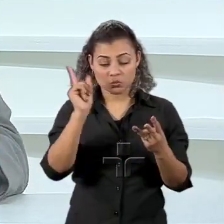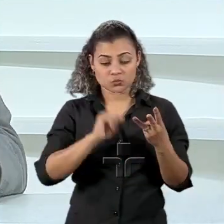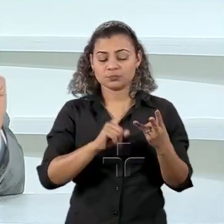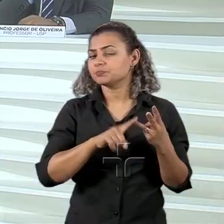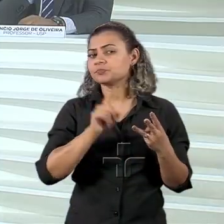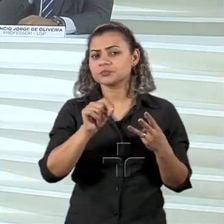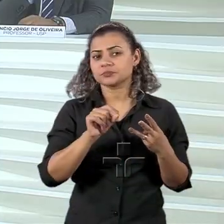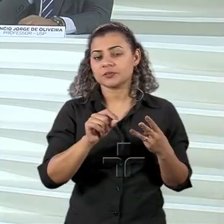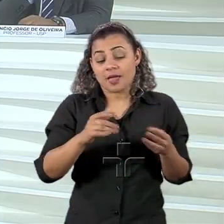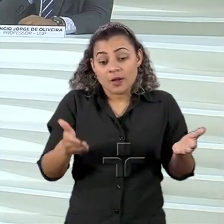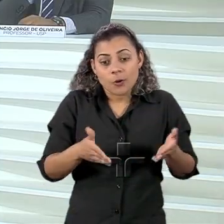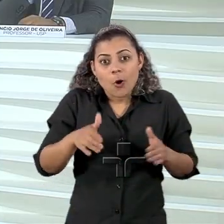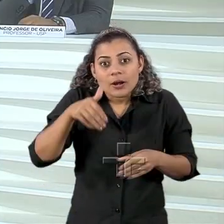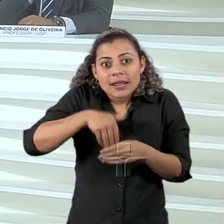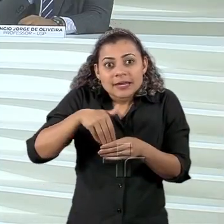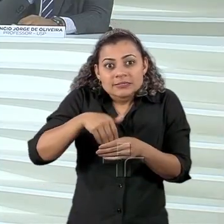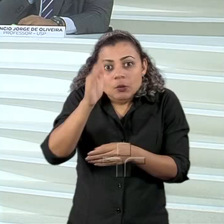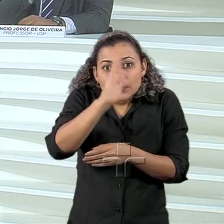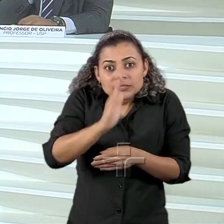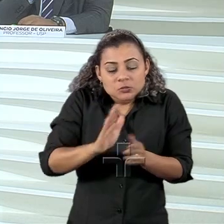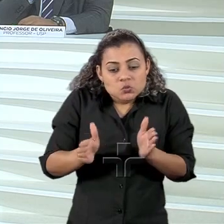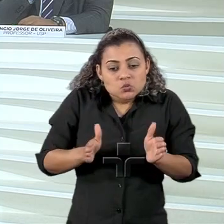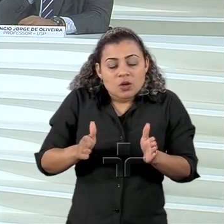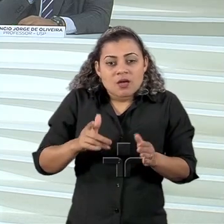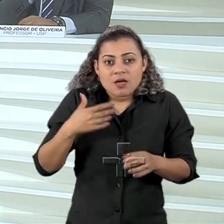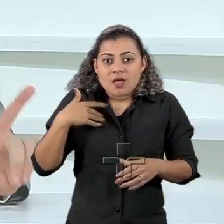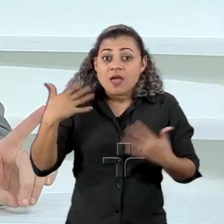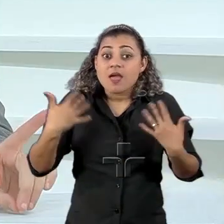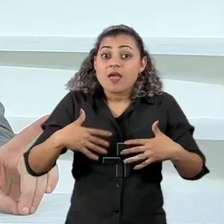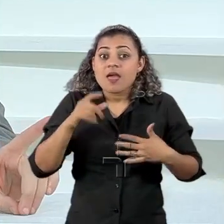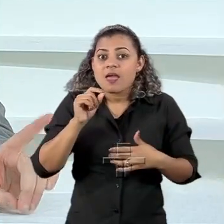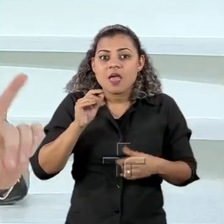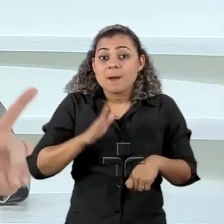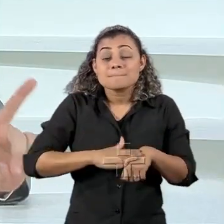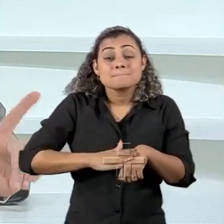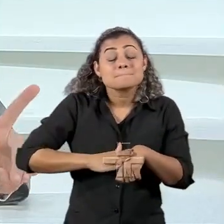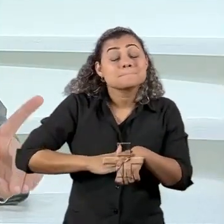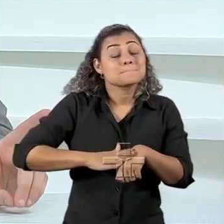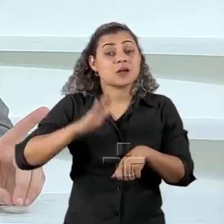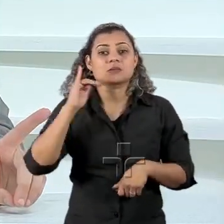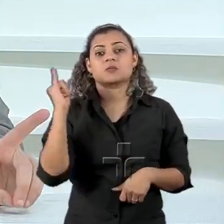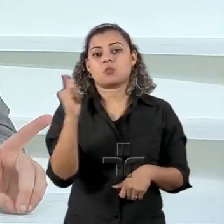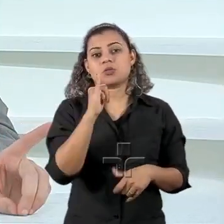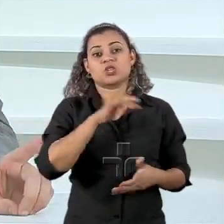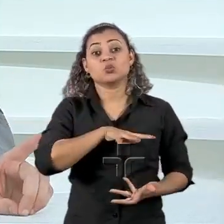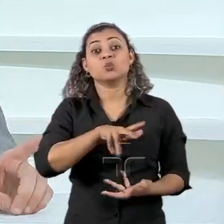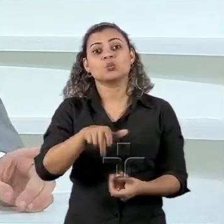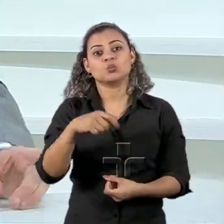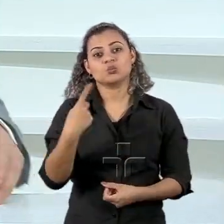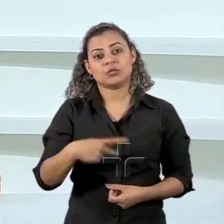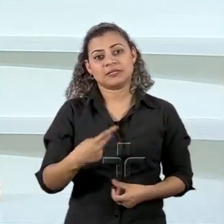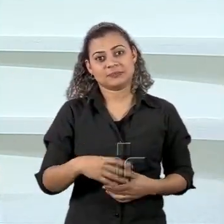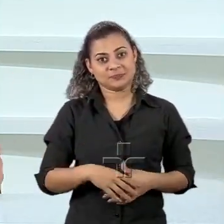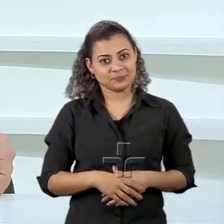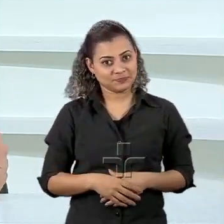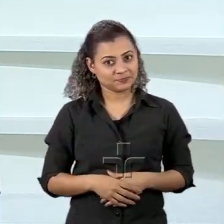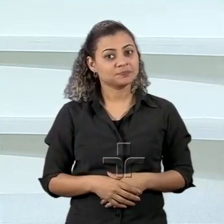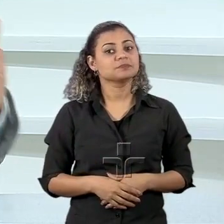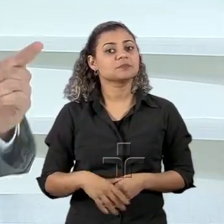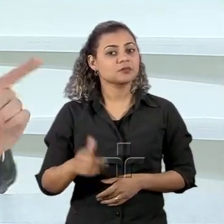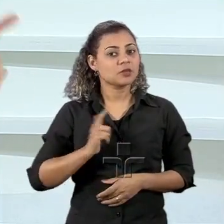esta eleição do Brasil é a maior eleição do mundo não é pouca coisa nós vamos ter